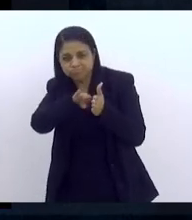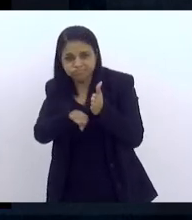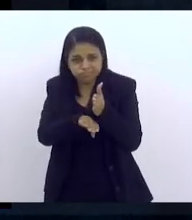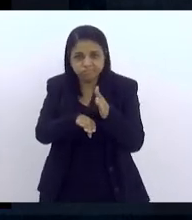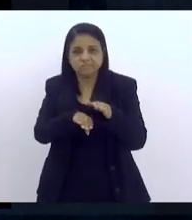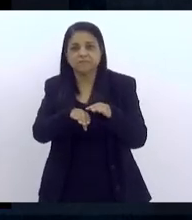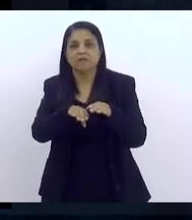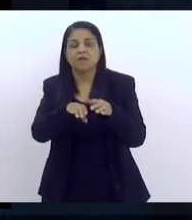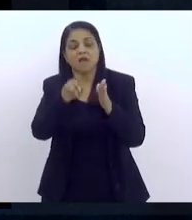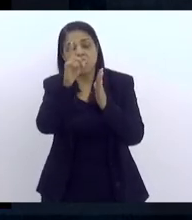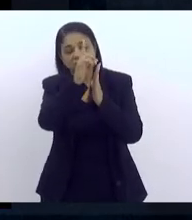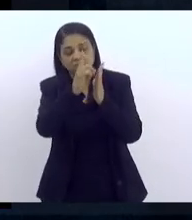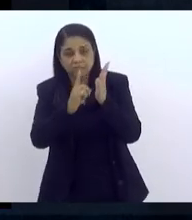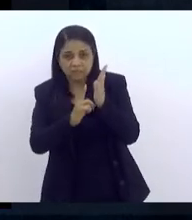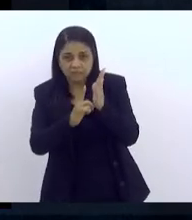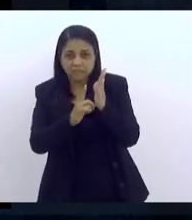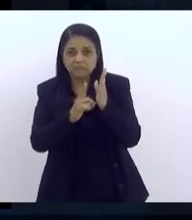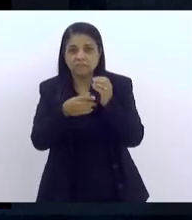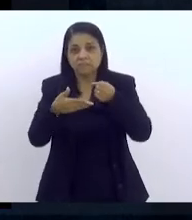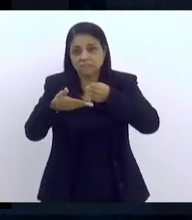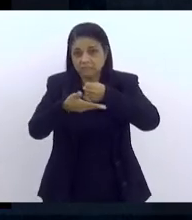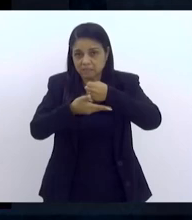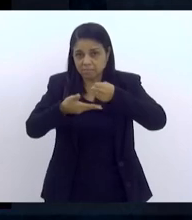e bases, que vai justamente